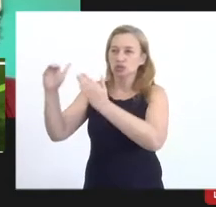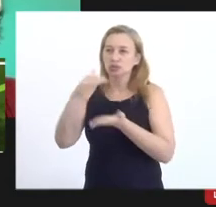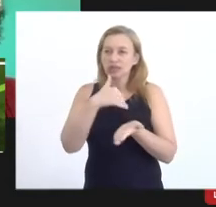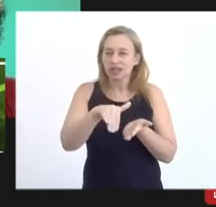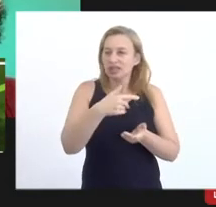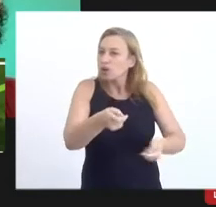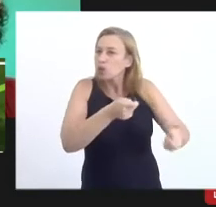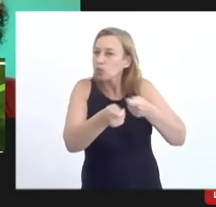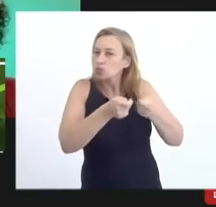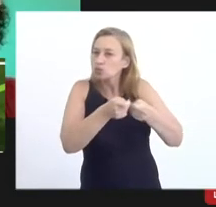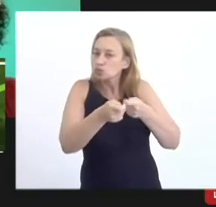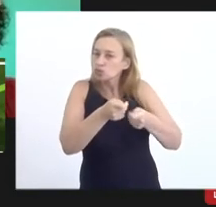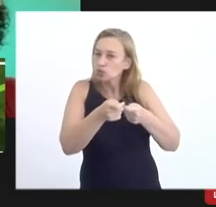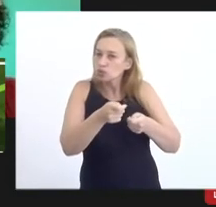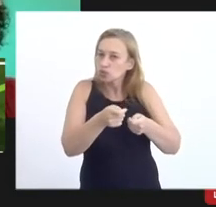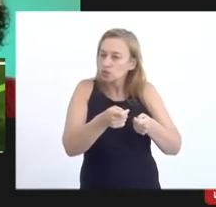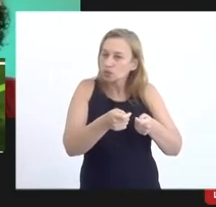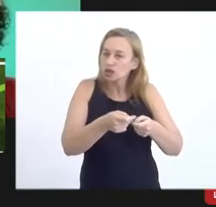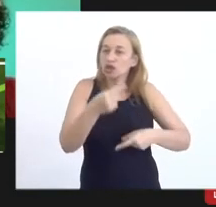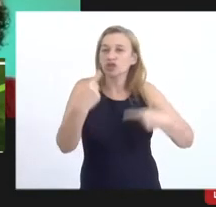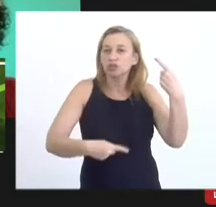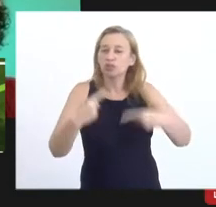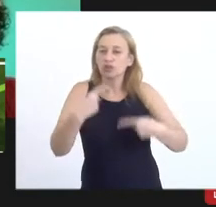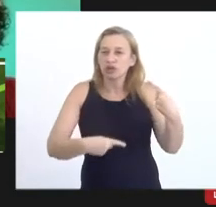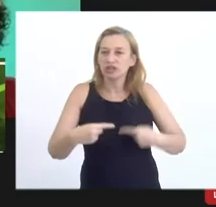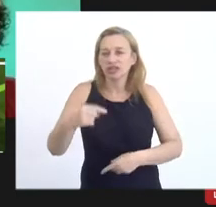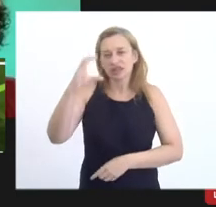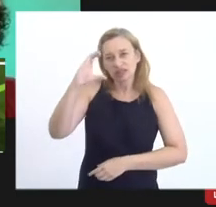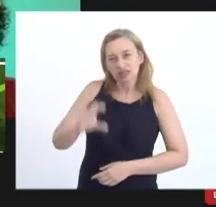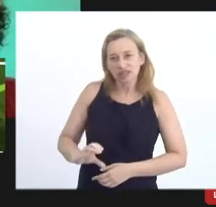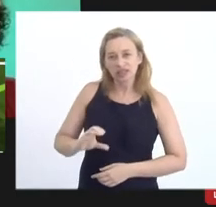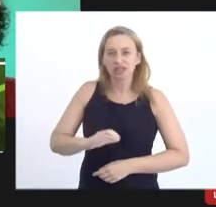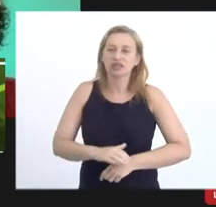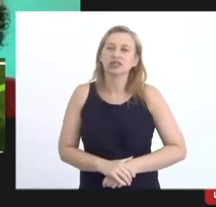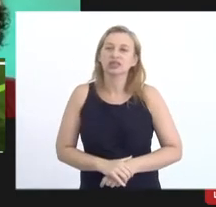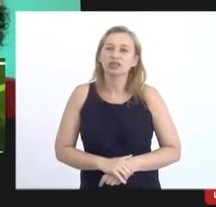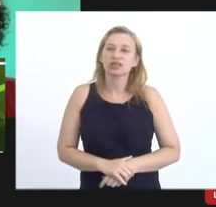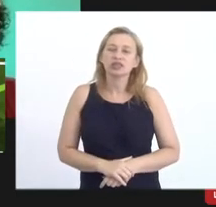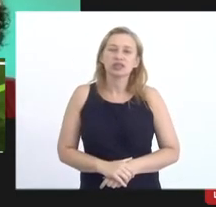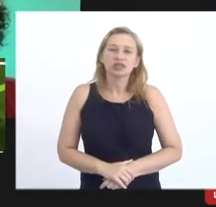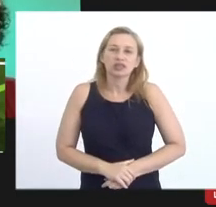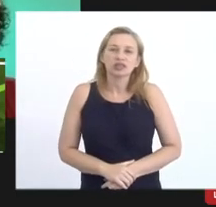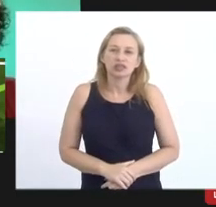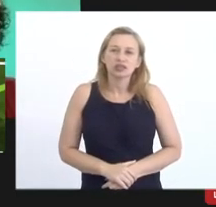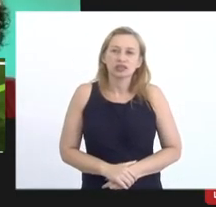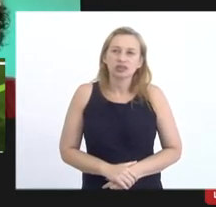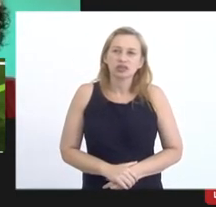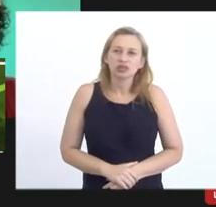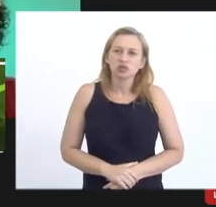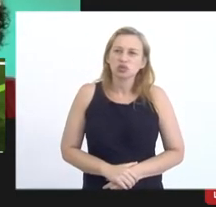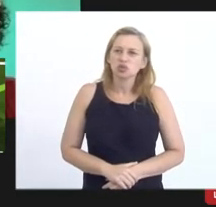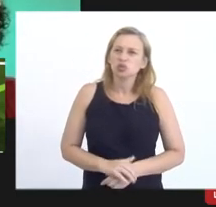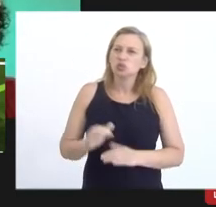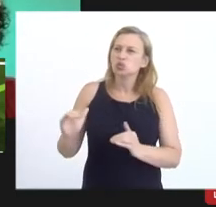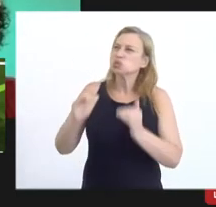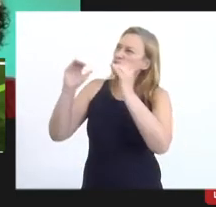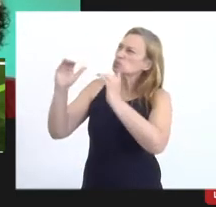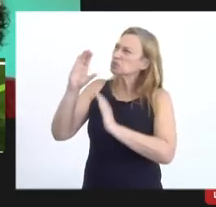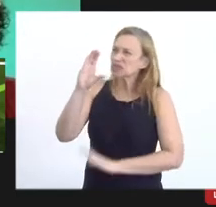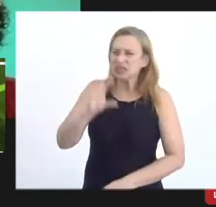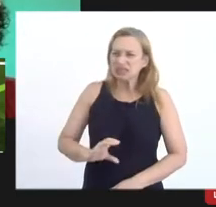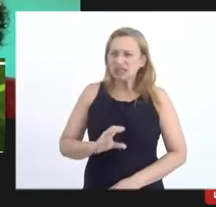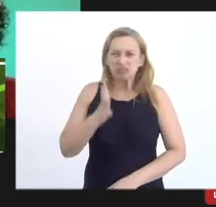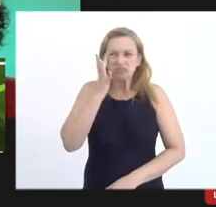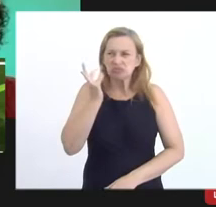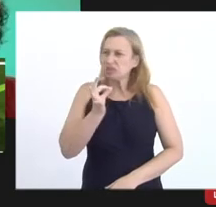de controle da Receita e Políticas de Cidadania subcidadania subcidadania existe isso bom